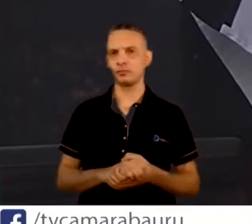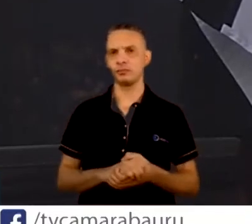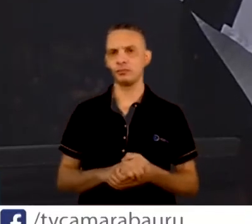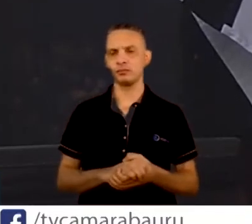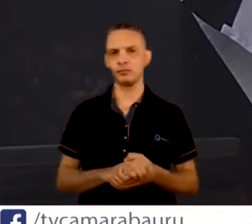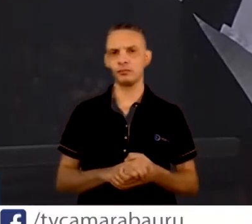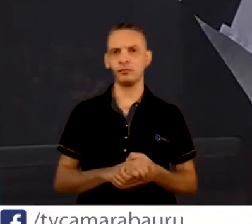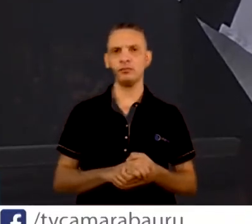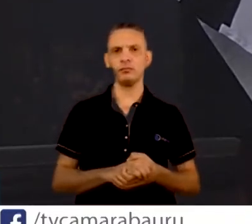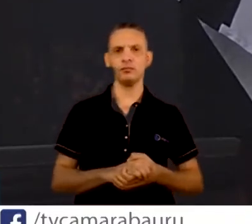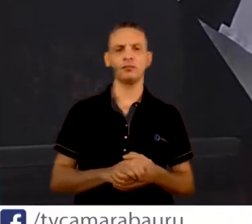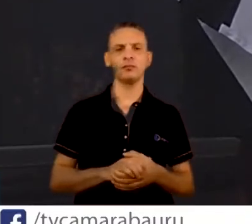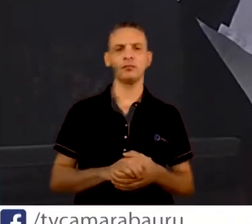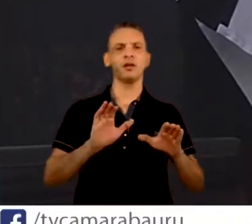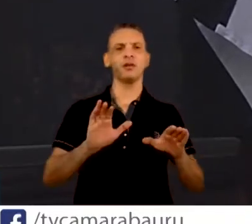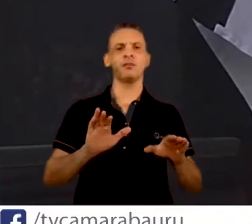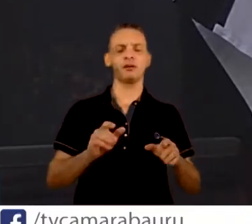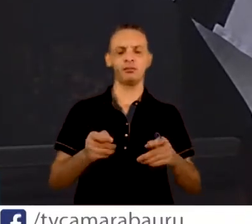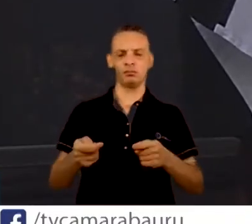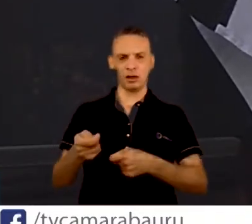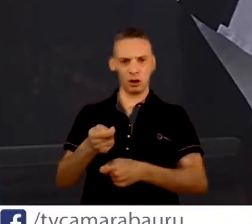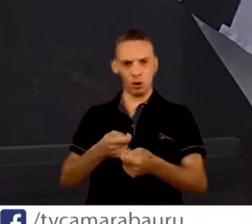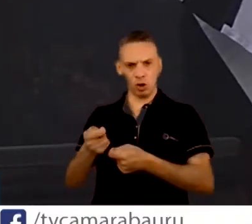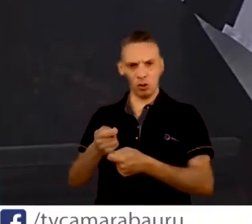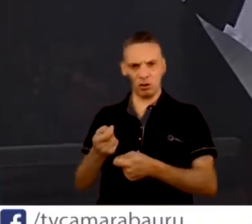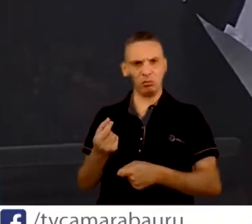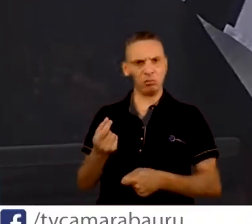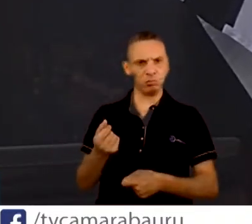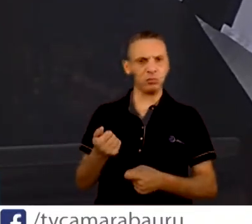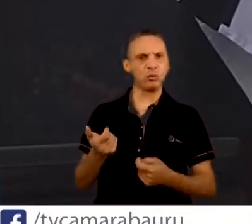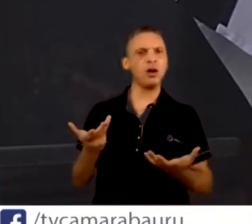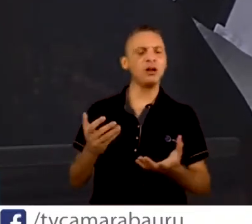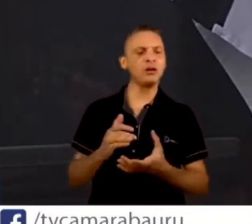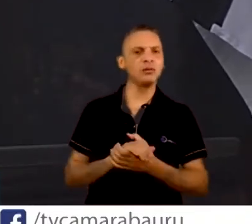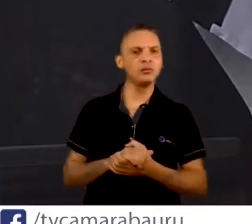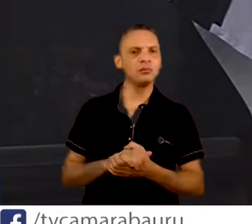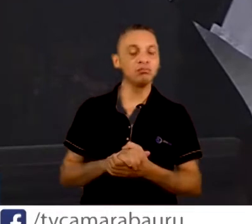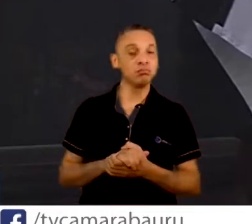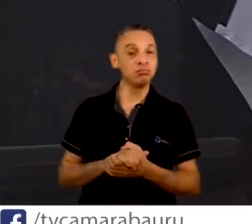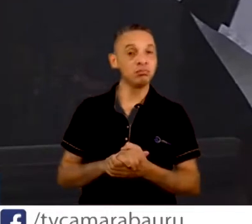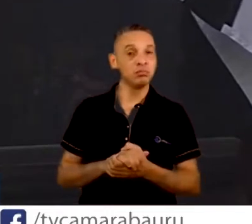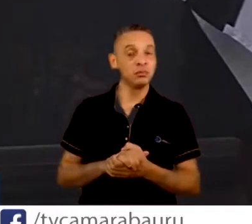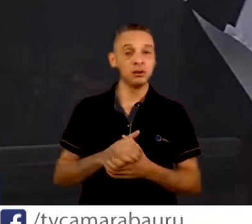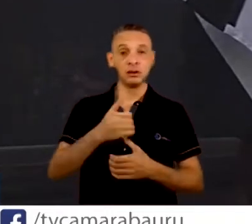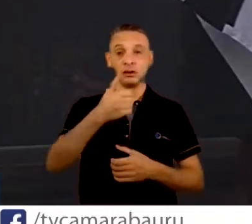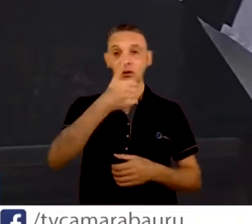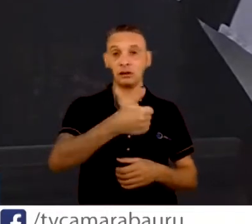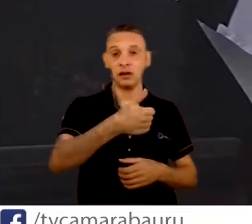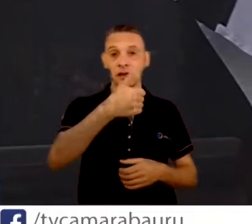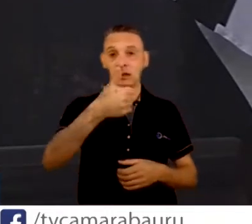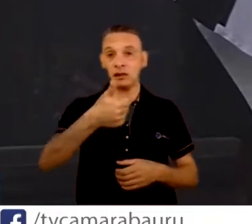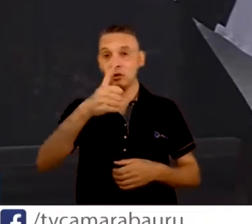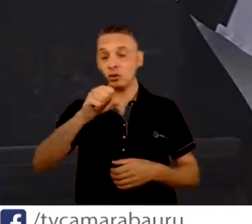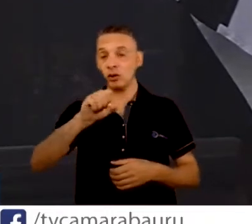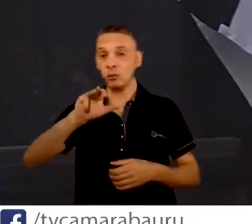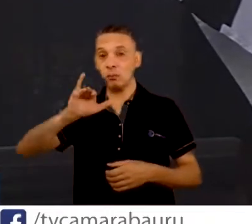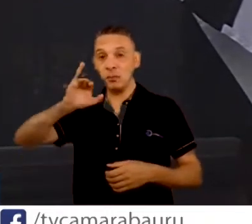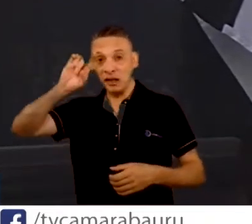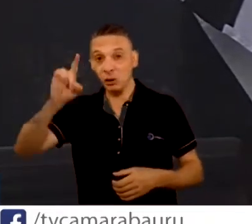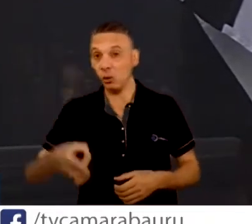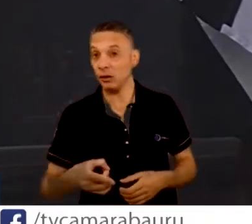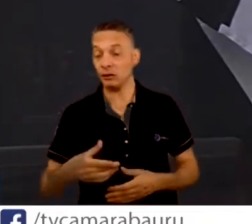Mais econômico quanto? Quanto é mais econômico do que os R 118 milhões que provavelmente nós perderíamos